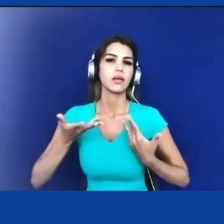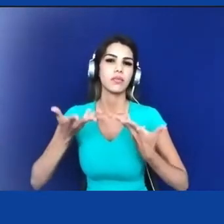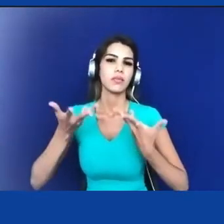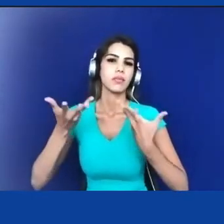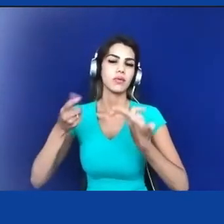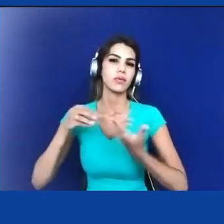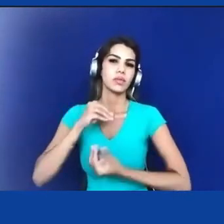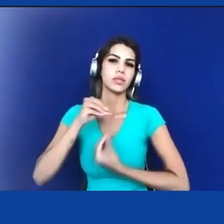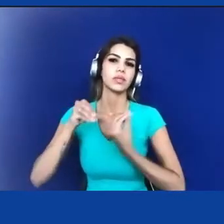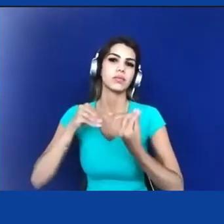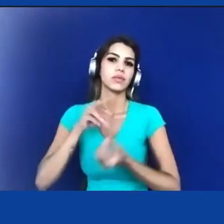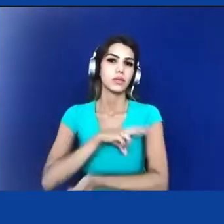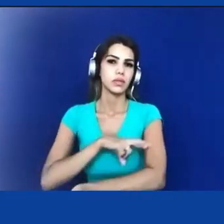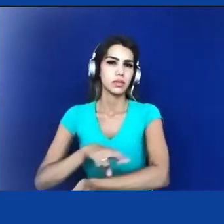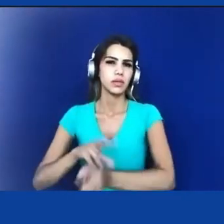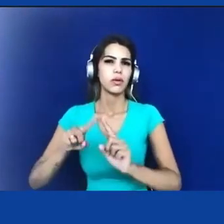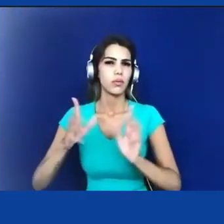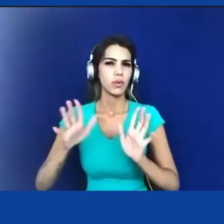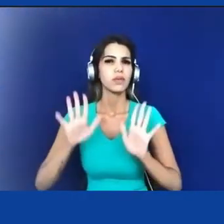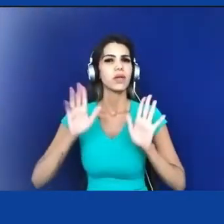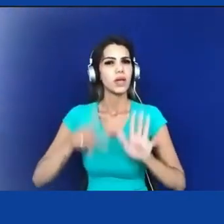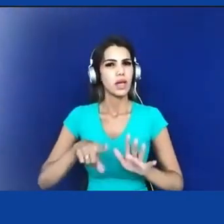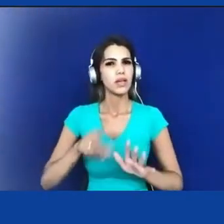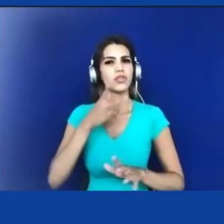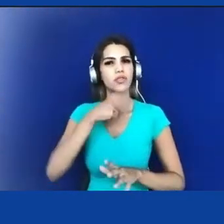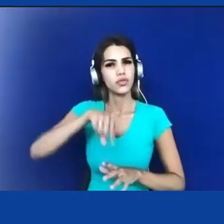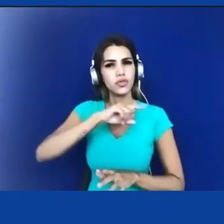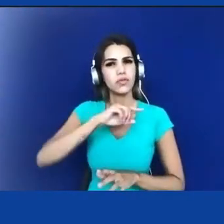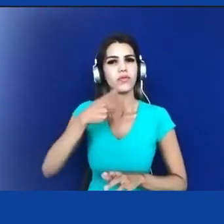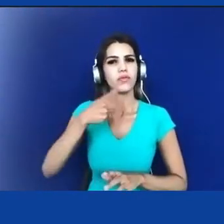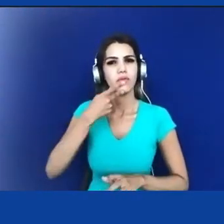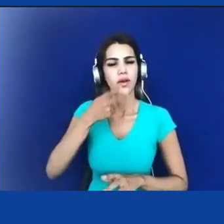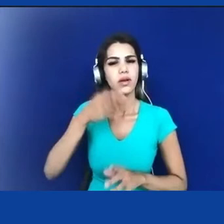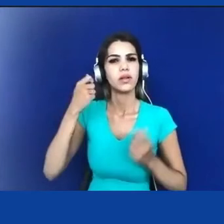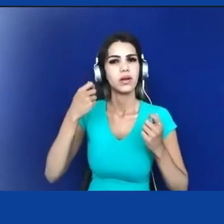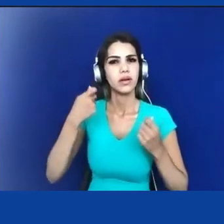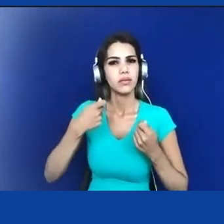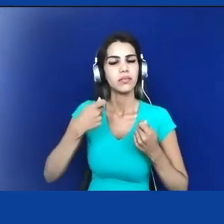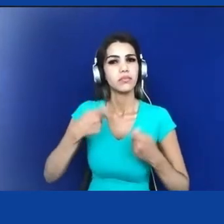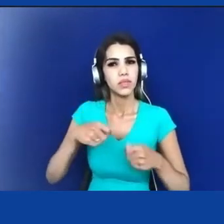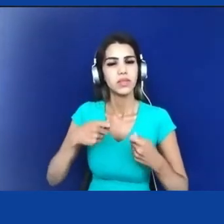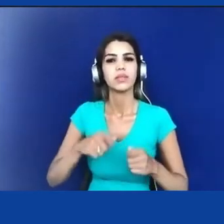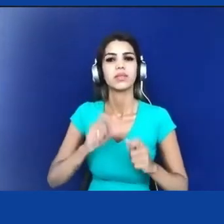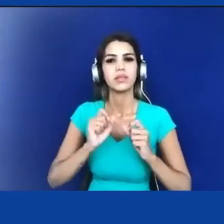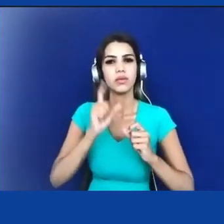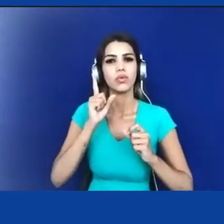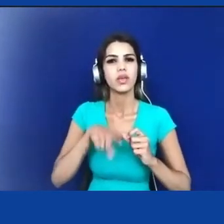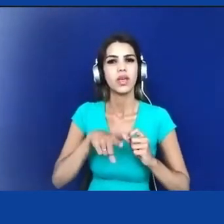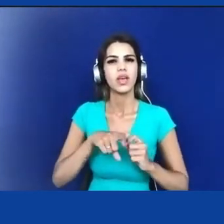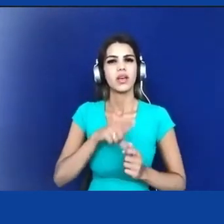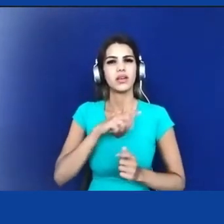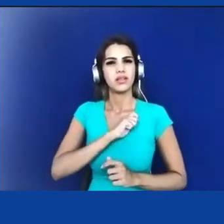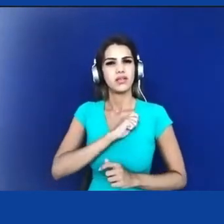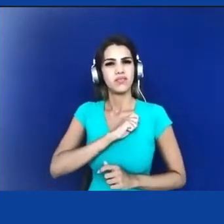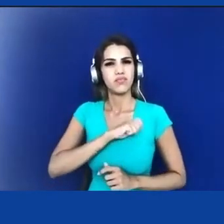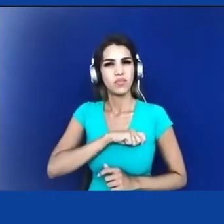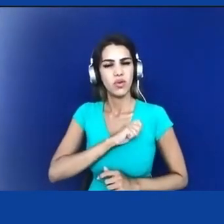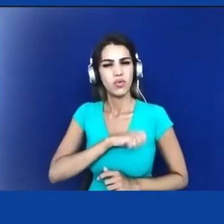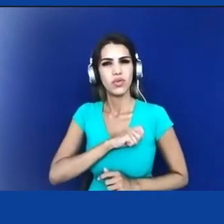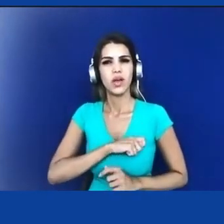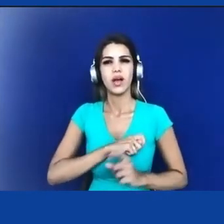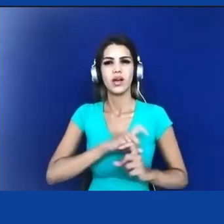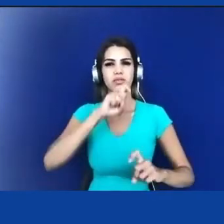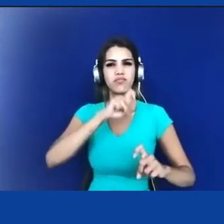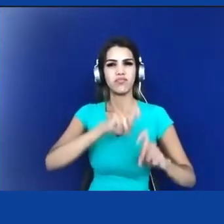realidade dos abusos sexuais sofridos e não só por mulheres e jovens mas também por adolescentes